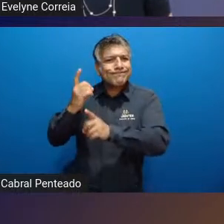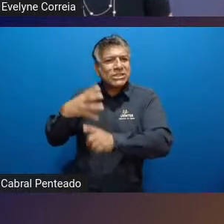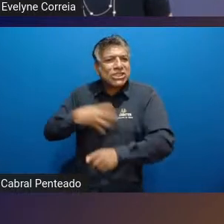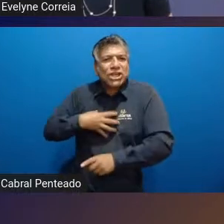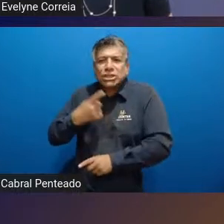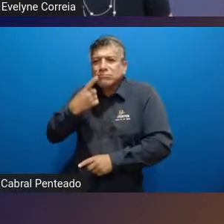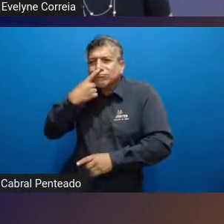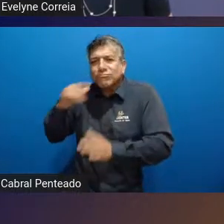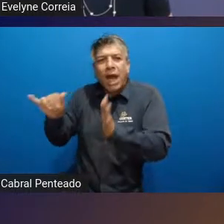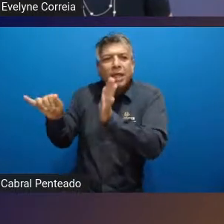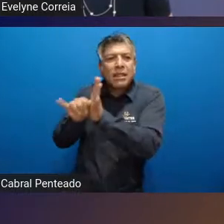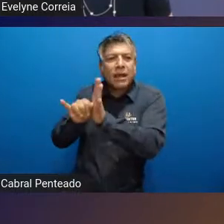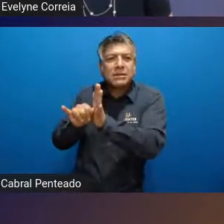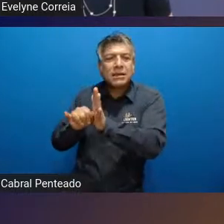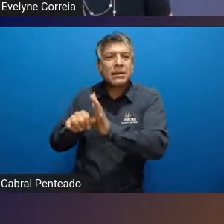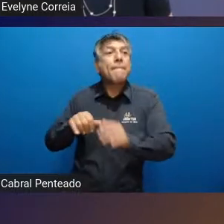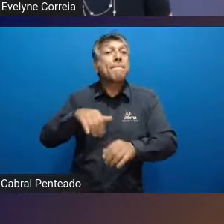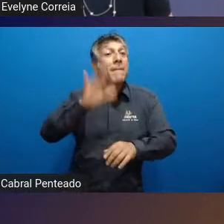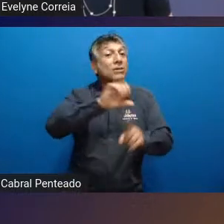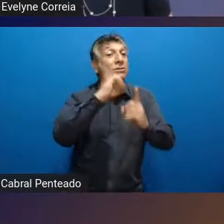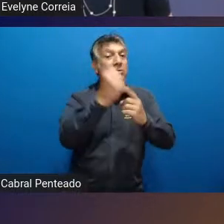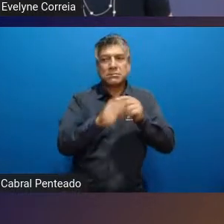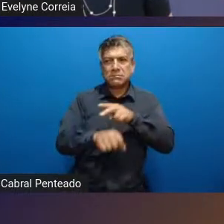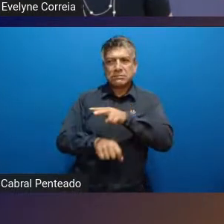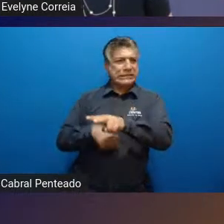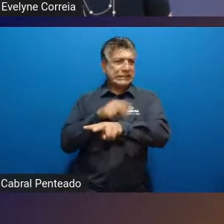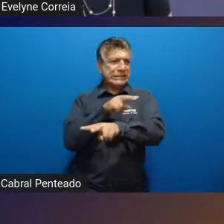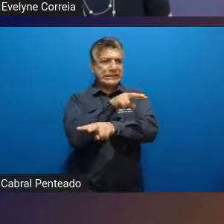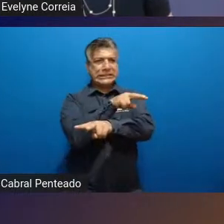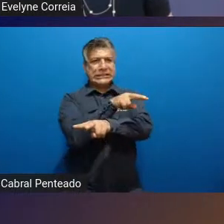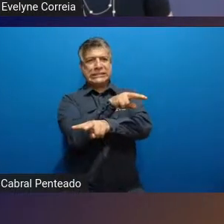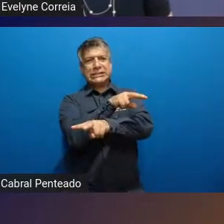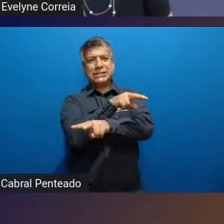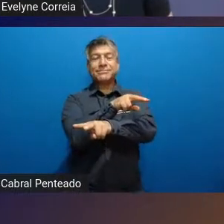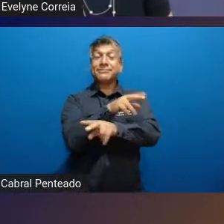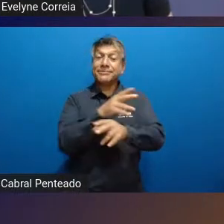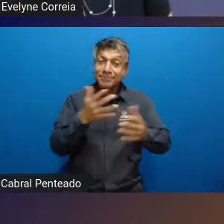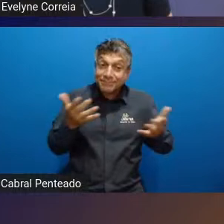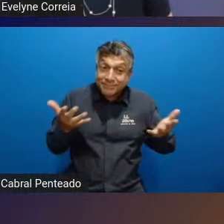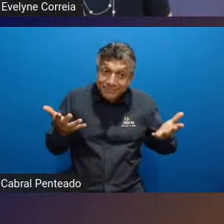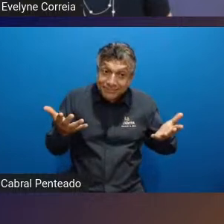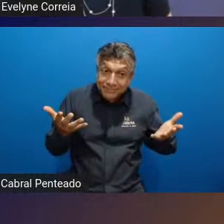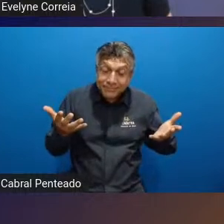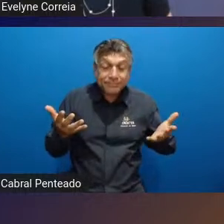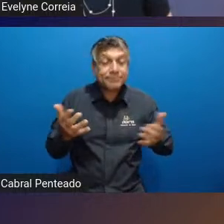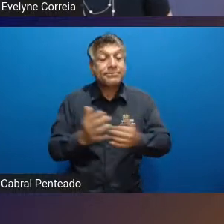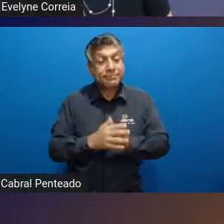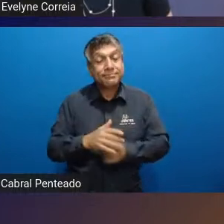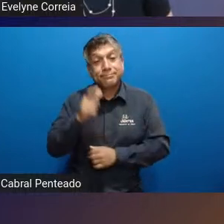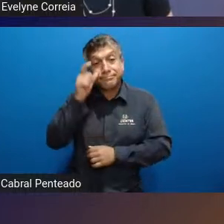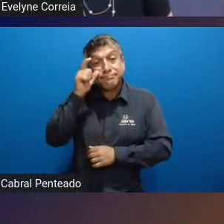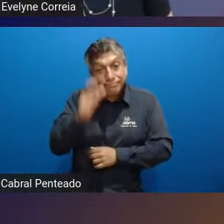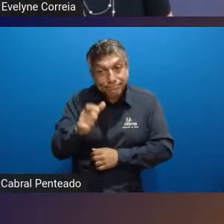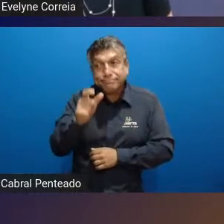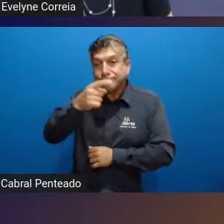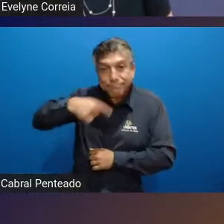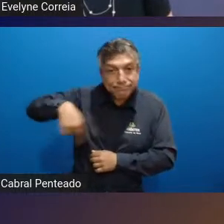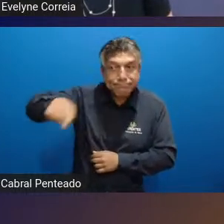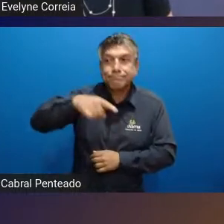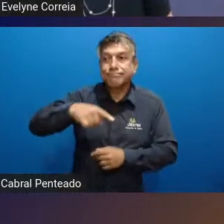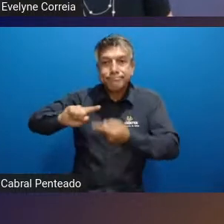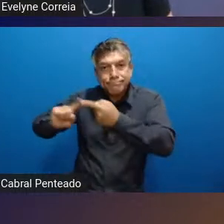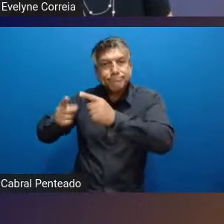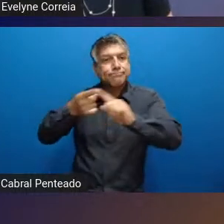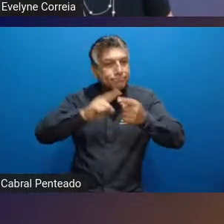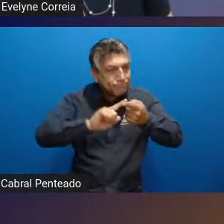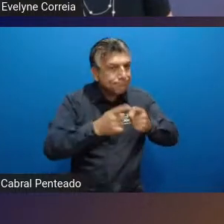vai causando cada vez mais estranheza na sociedade, né? Então, é interessante mesmo que a gente faça essa discussão,